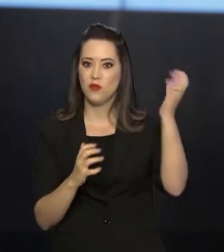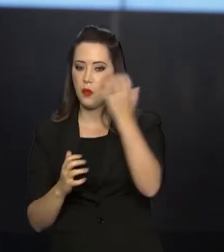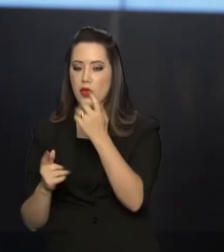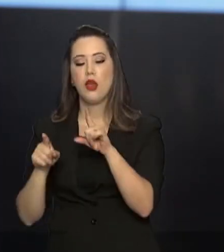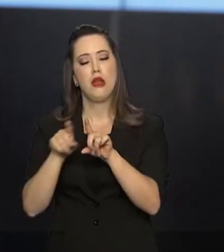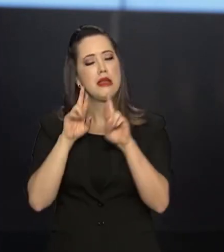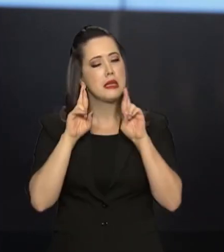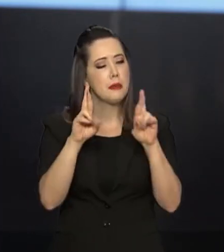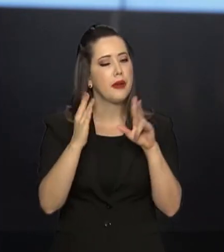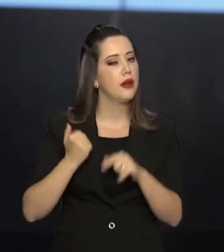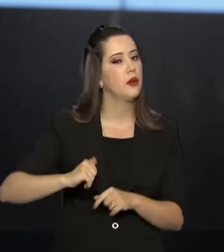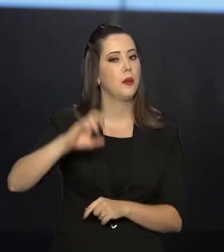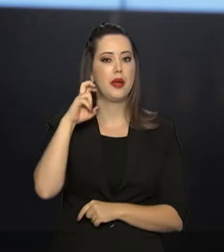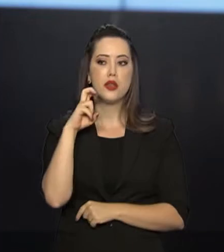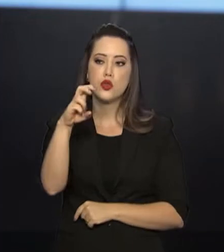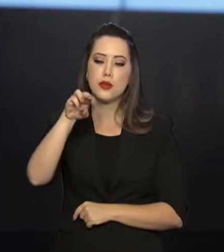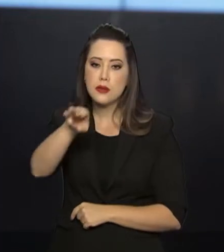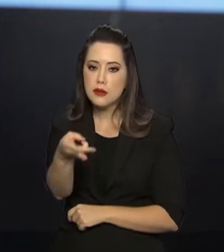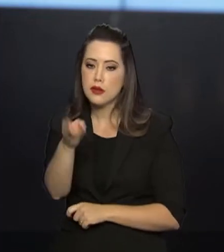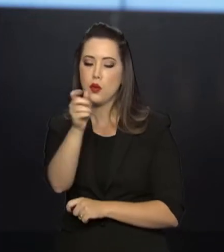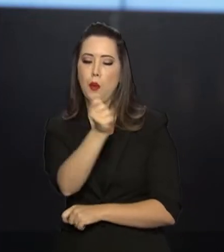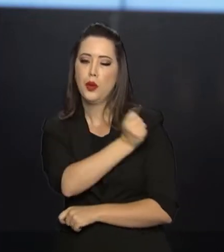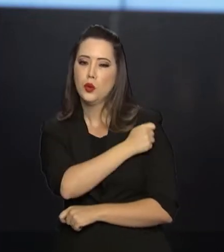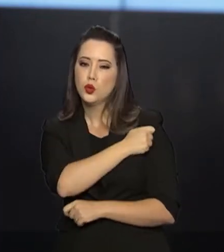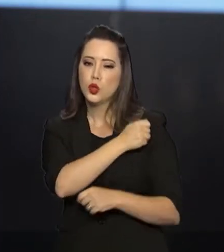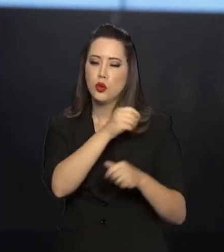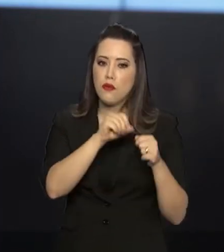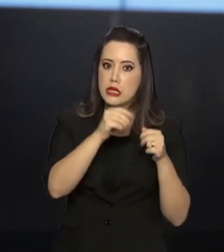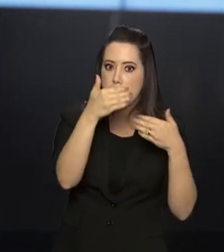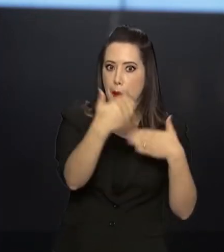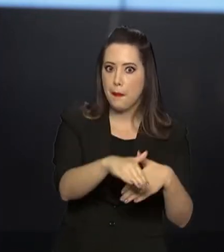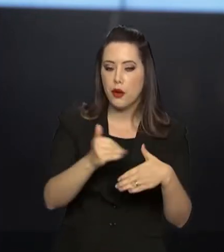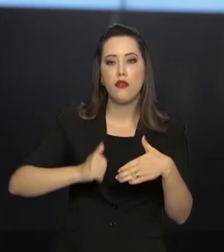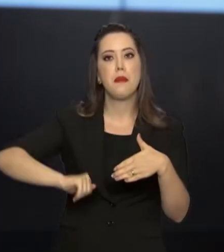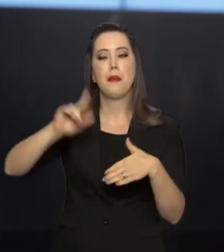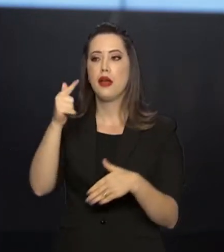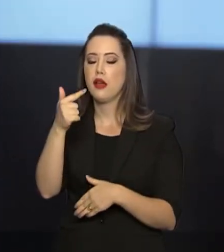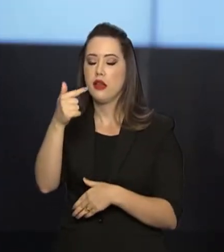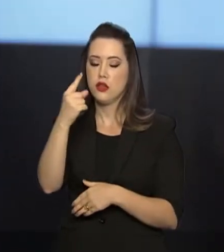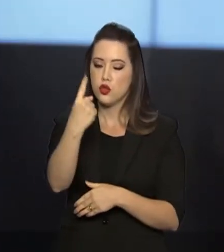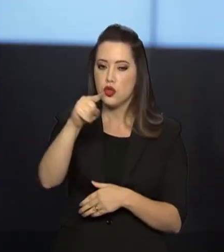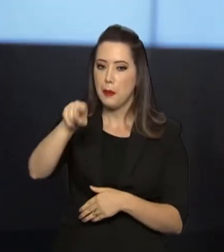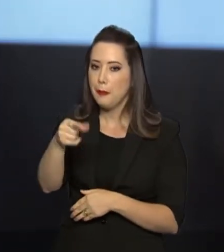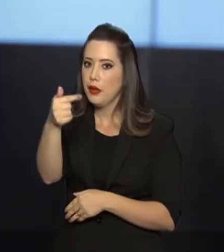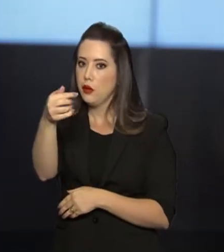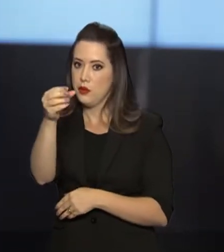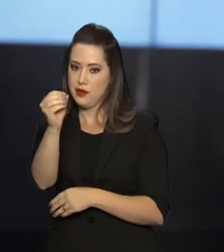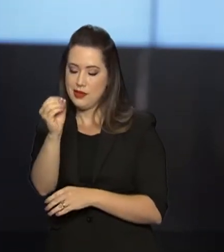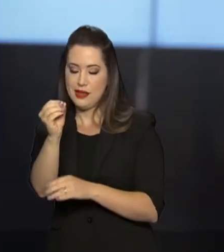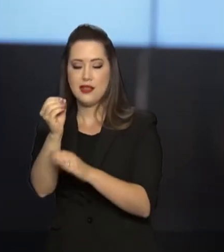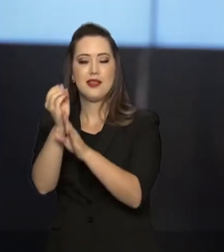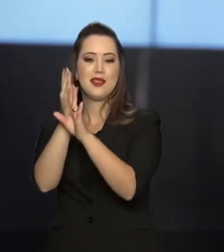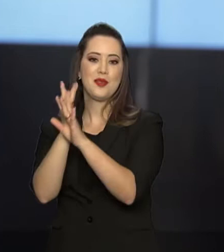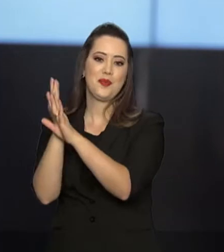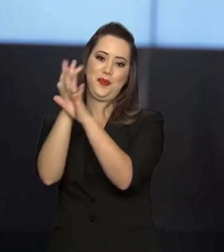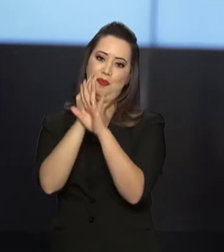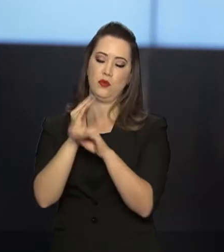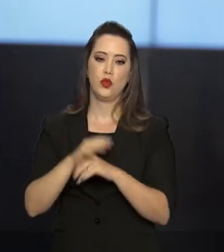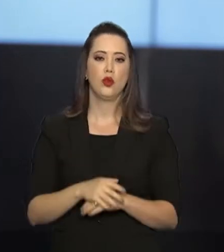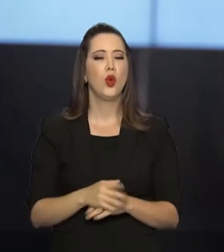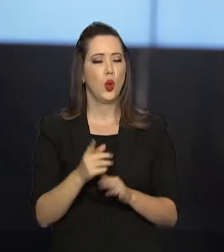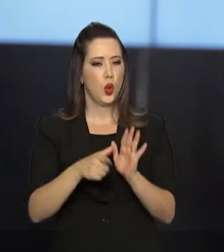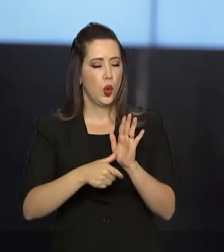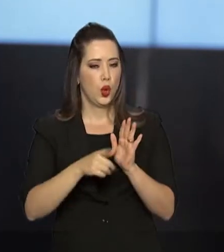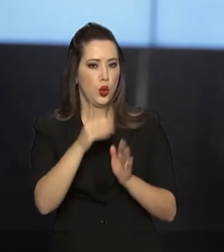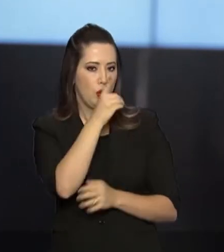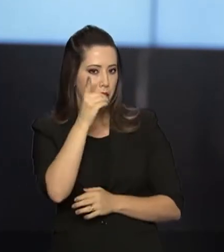esperados mais de 5 milhões de participantes em 1.700 municípios. No último domingo, dia 3, o Enem